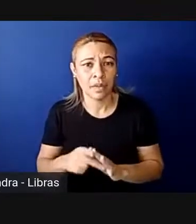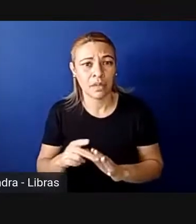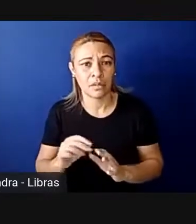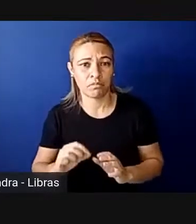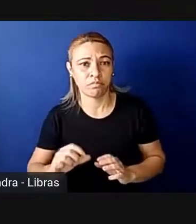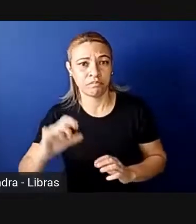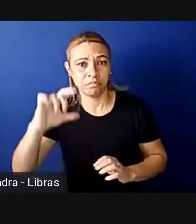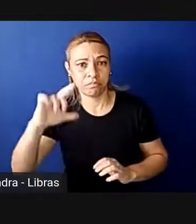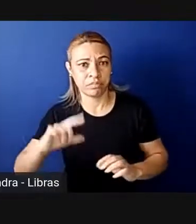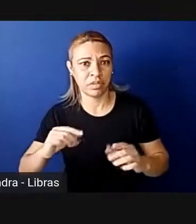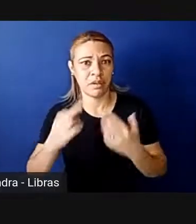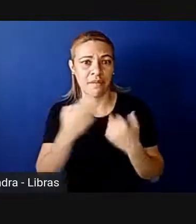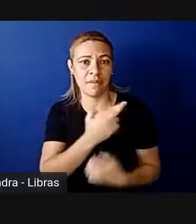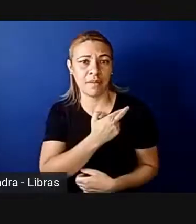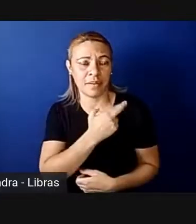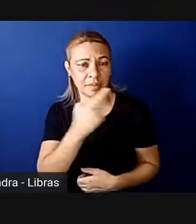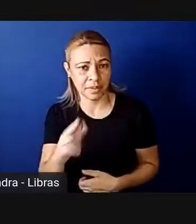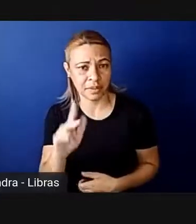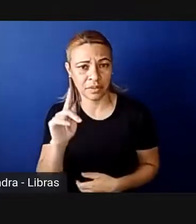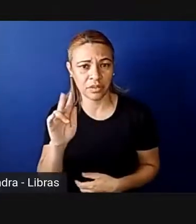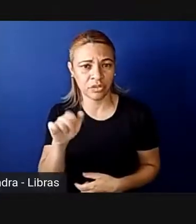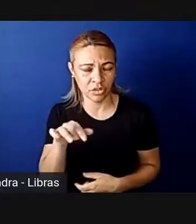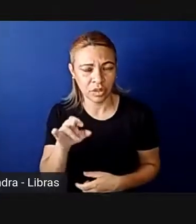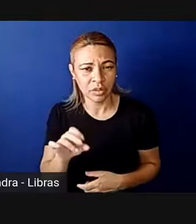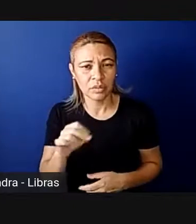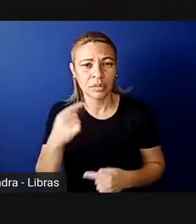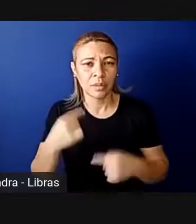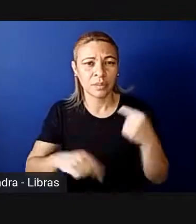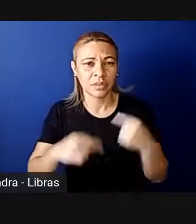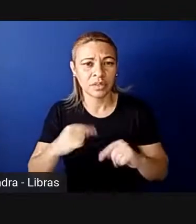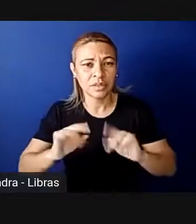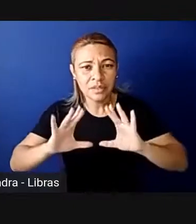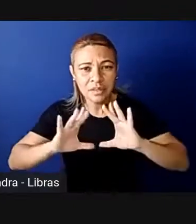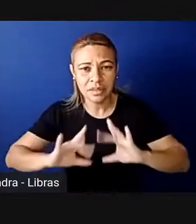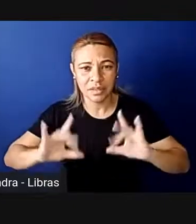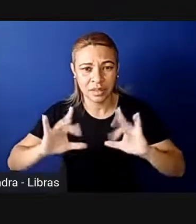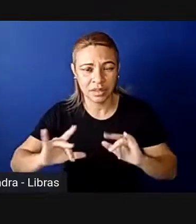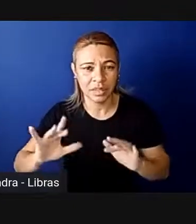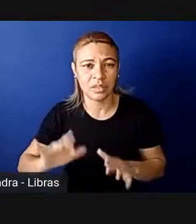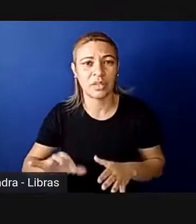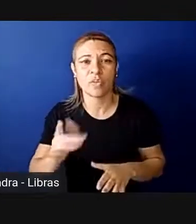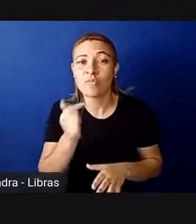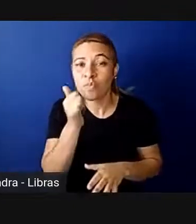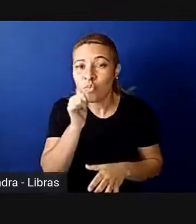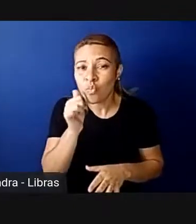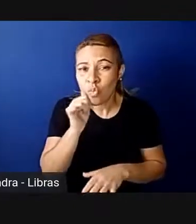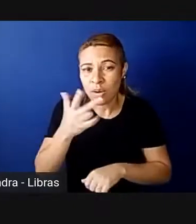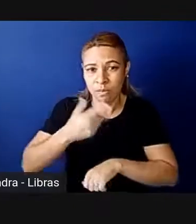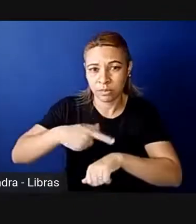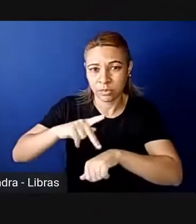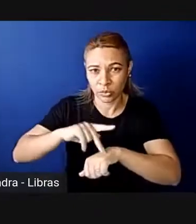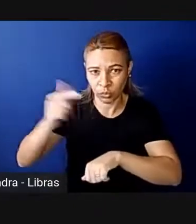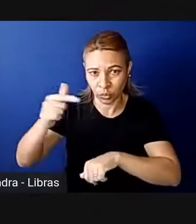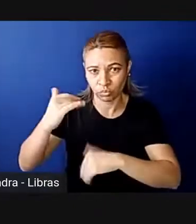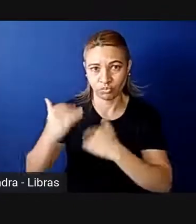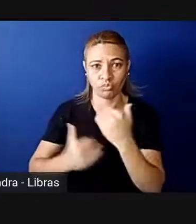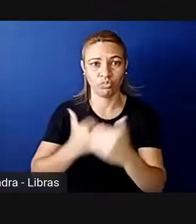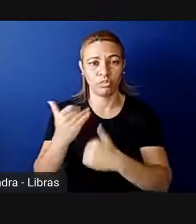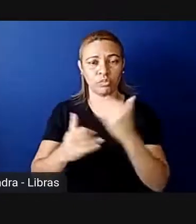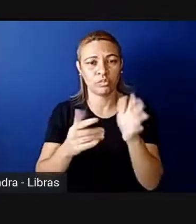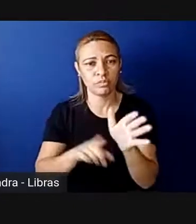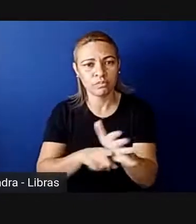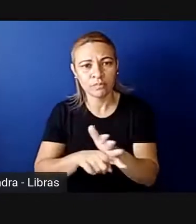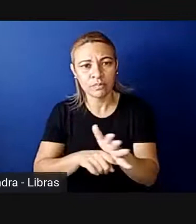a representação de gênero na política, que a cientista política Drude Della Rupp desenvolveu, e esse primeiro